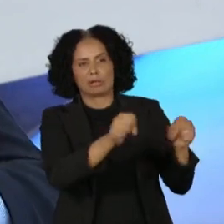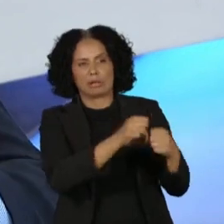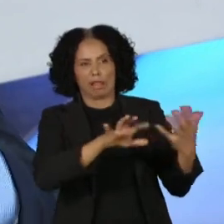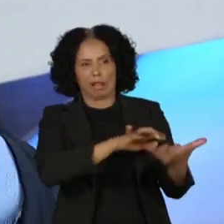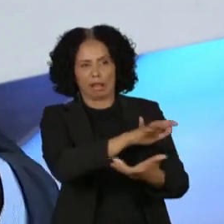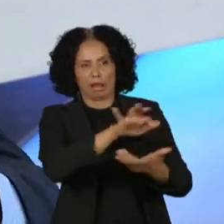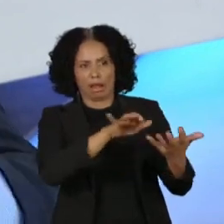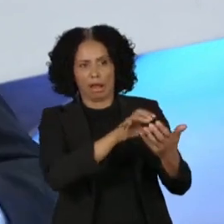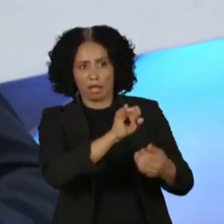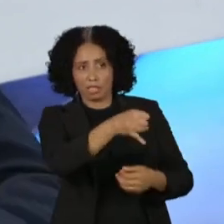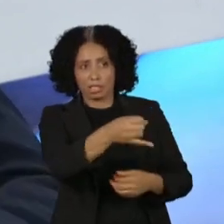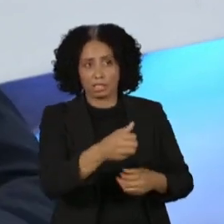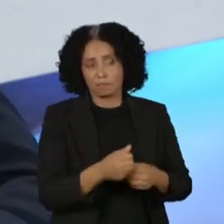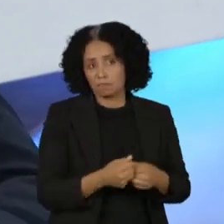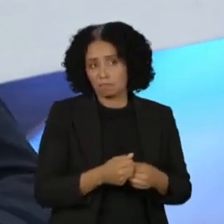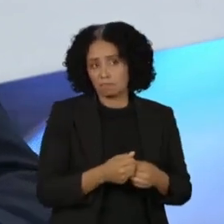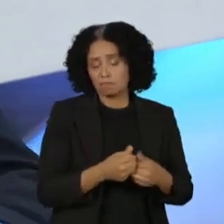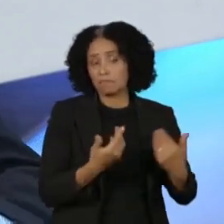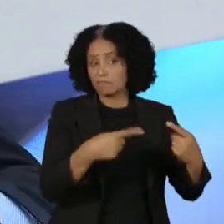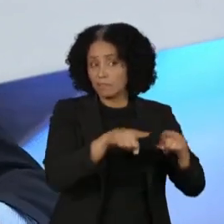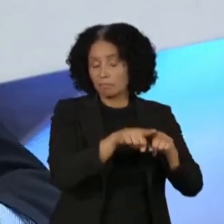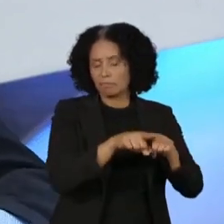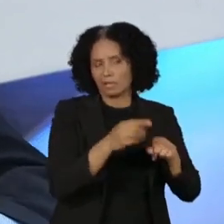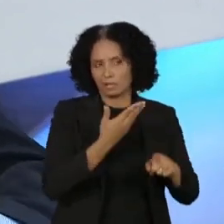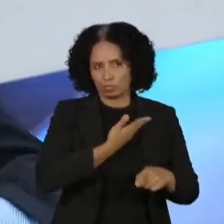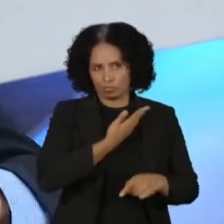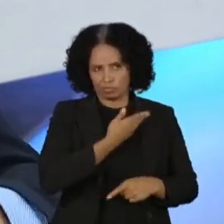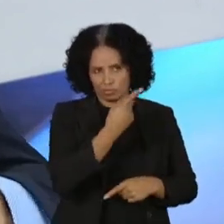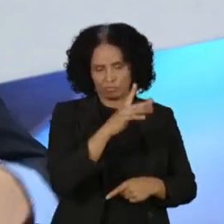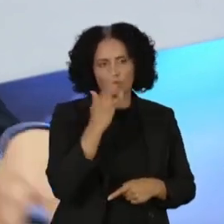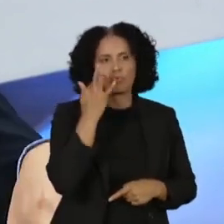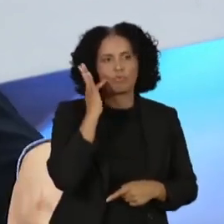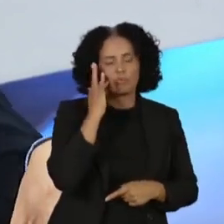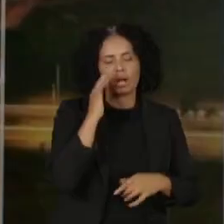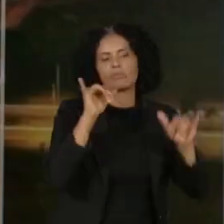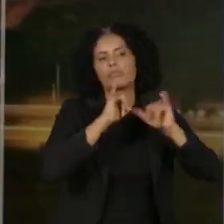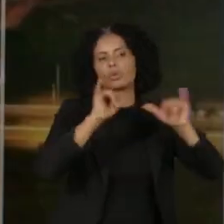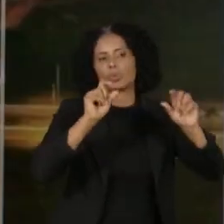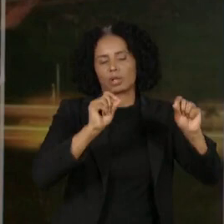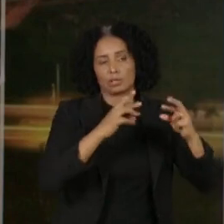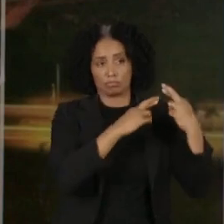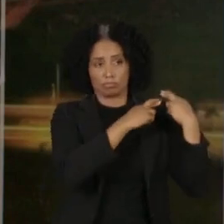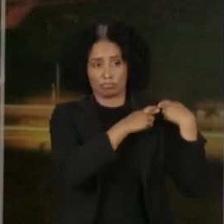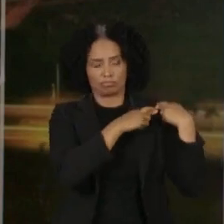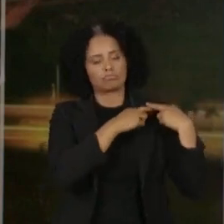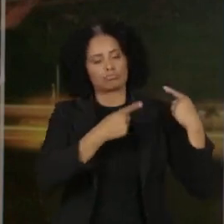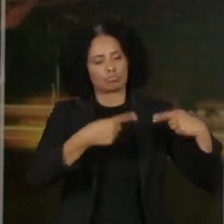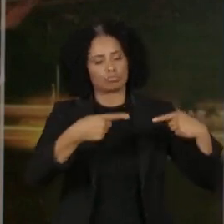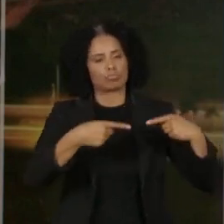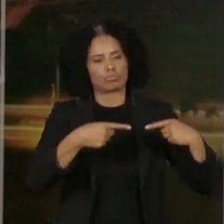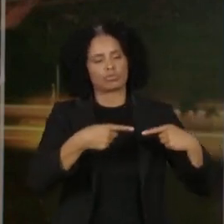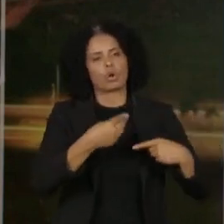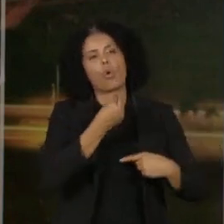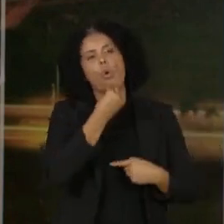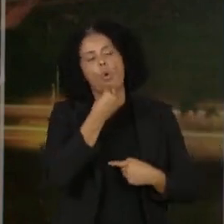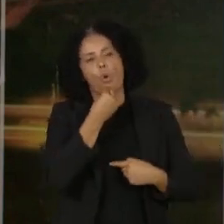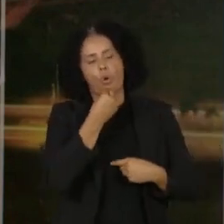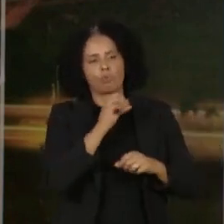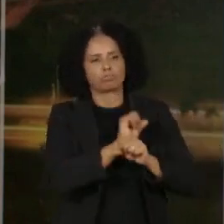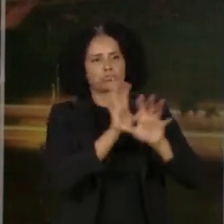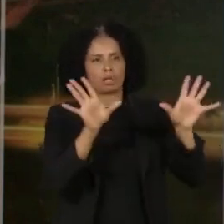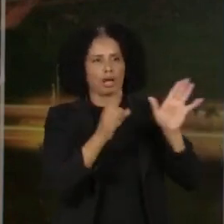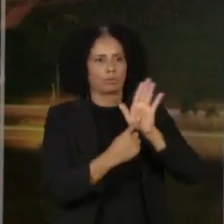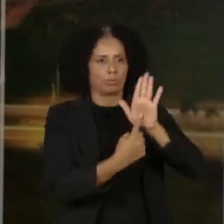até agora é, inclusive o seu colega Flávio Dino disse, que a responsabilidade política está clara, a jurídica ainda está para ser